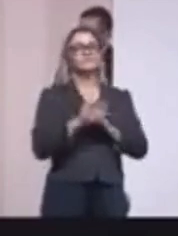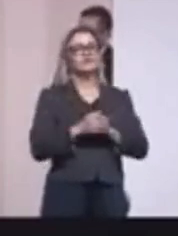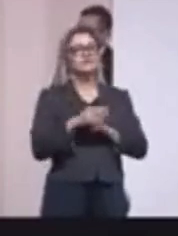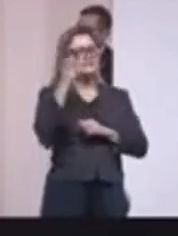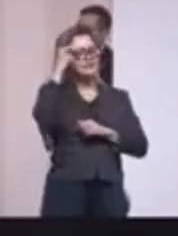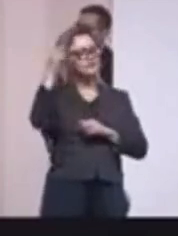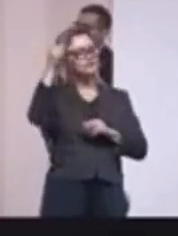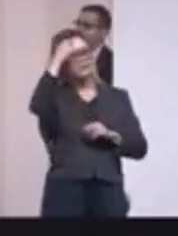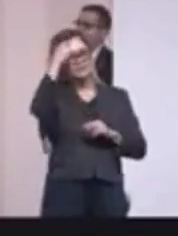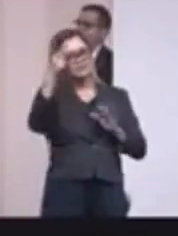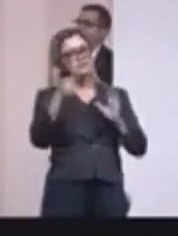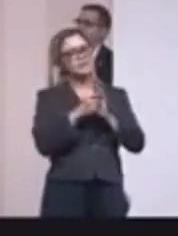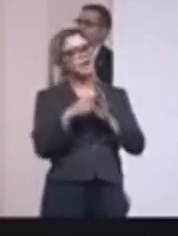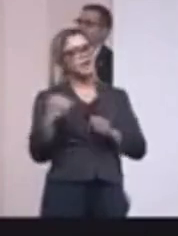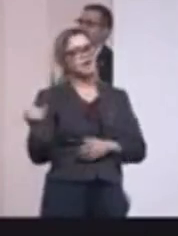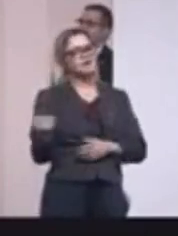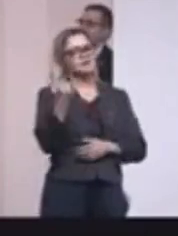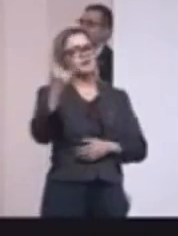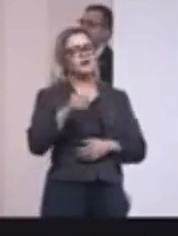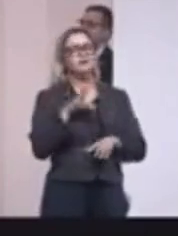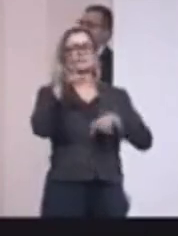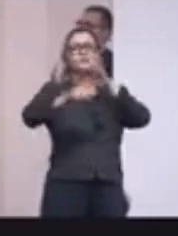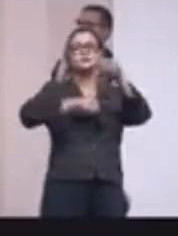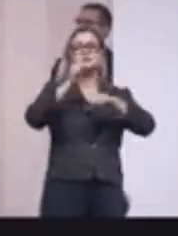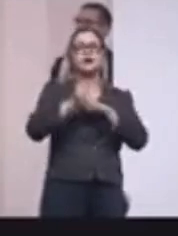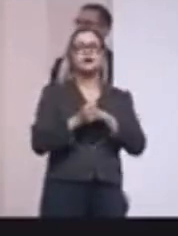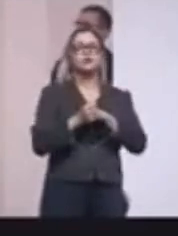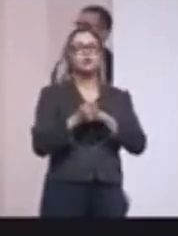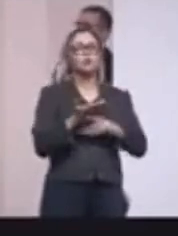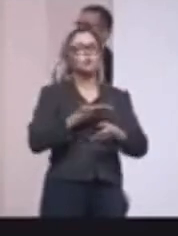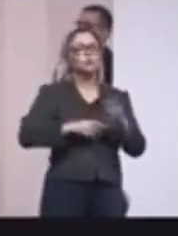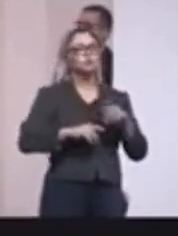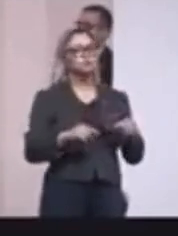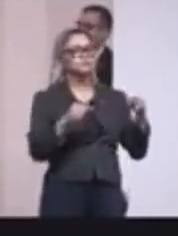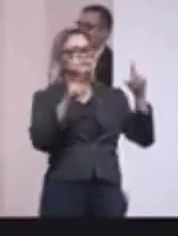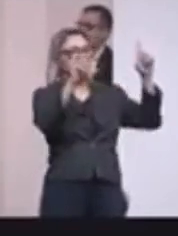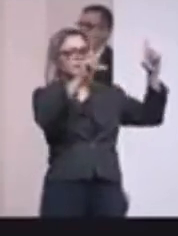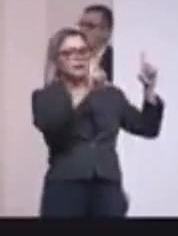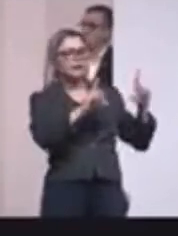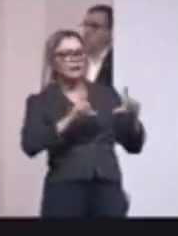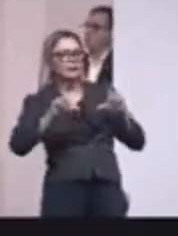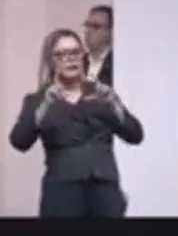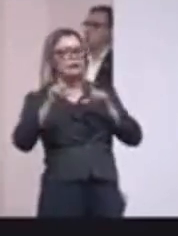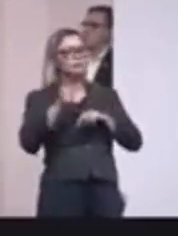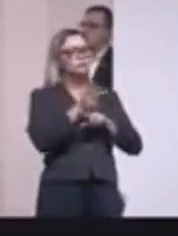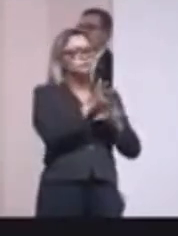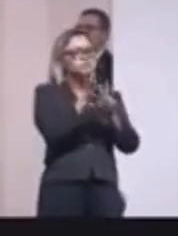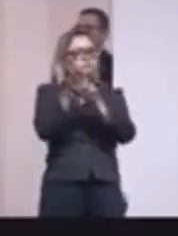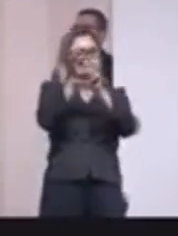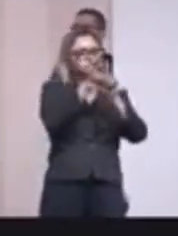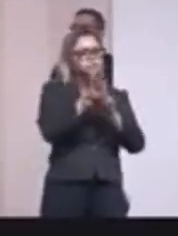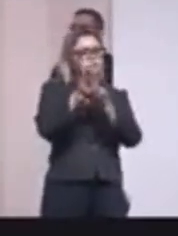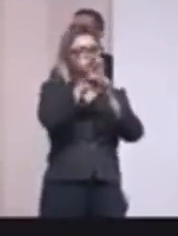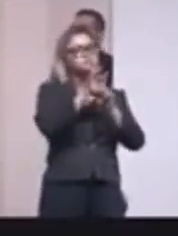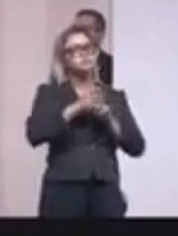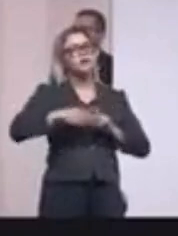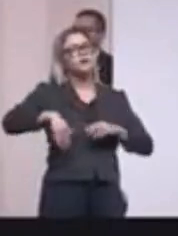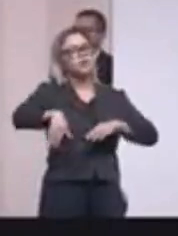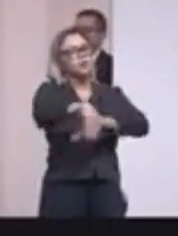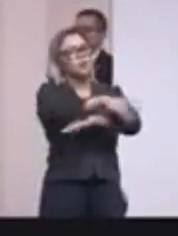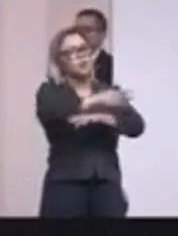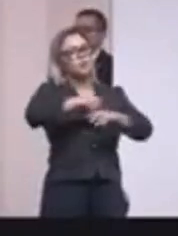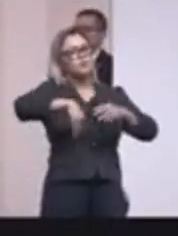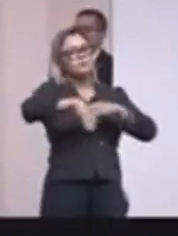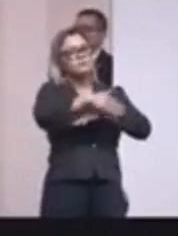inteligência da nossa história, buscando compatibilizar todos os sensores que estão espalhados aí pelos quatro